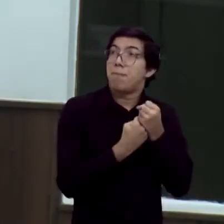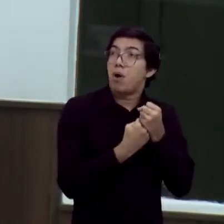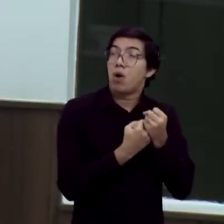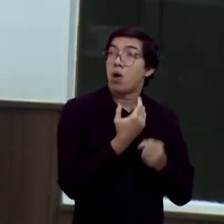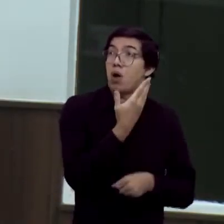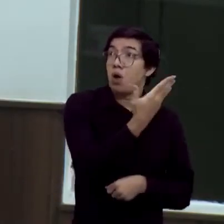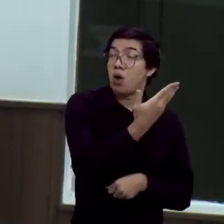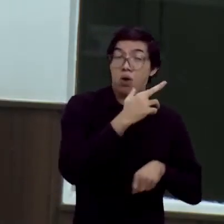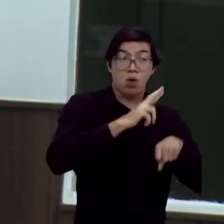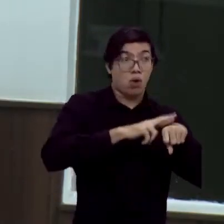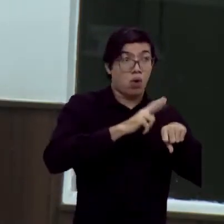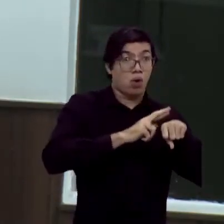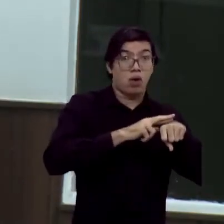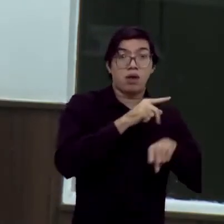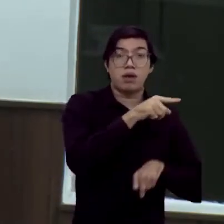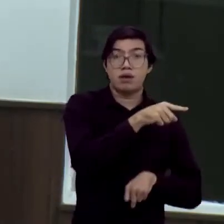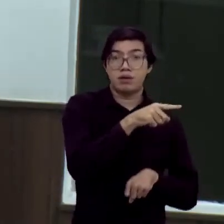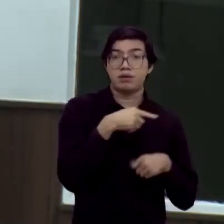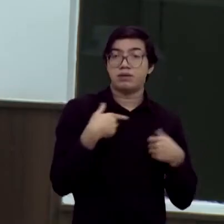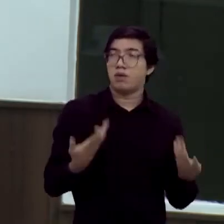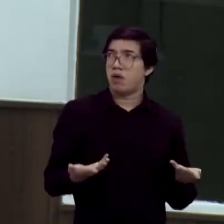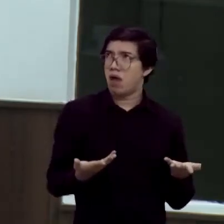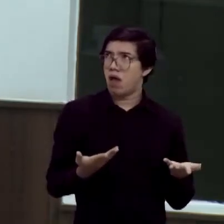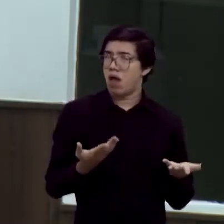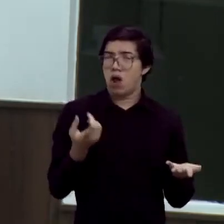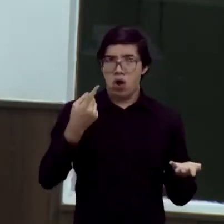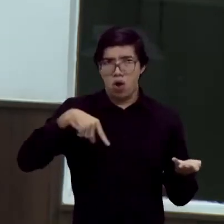Figueiredo e agora esquecer, o André não pode fazer uma crítica?